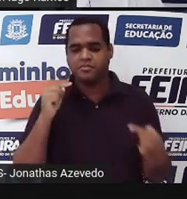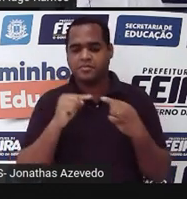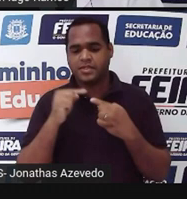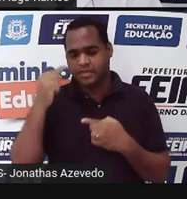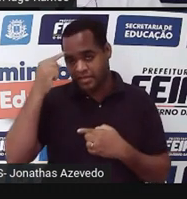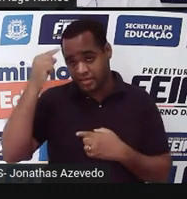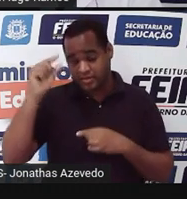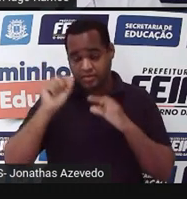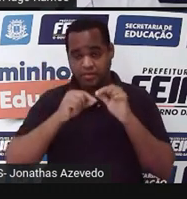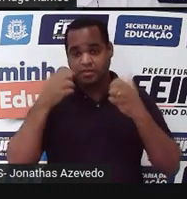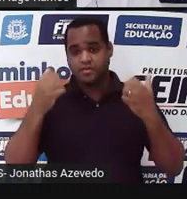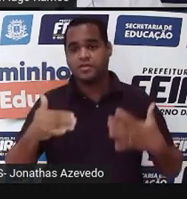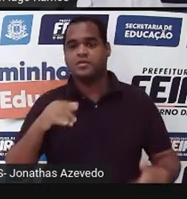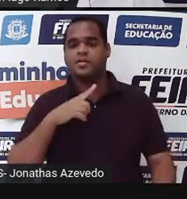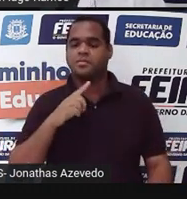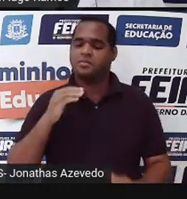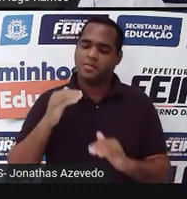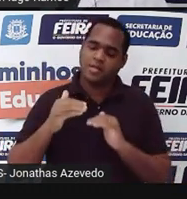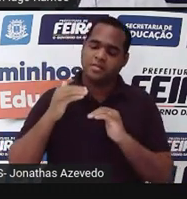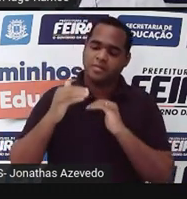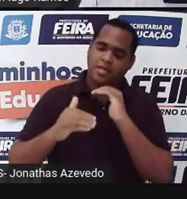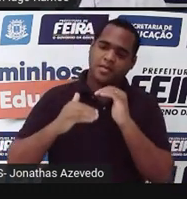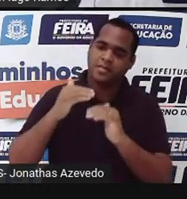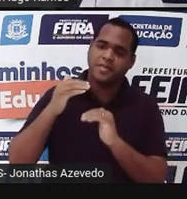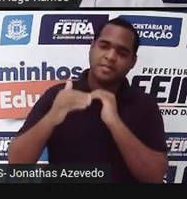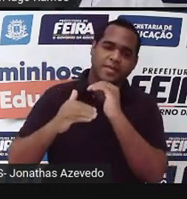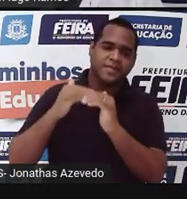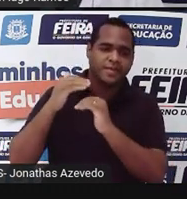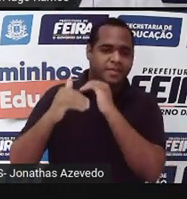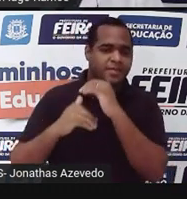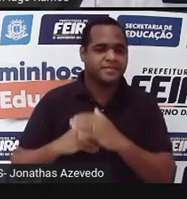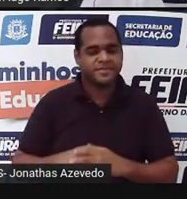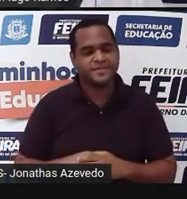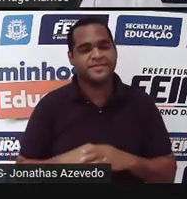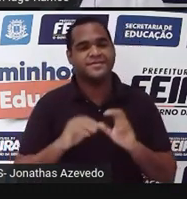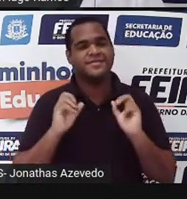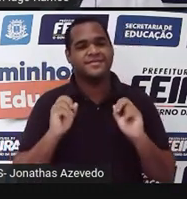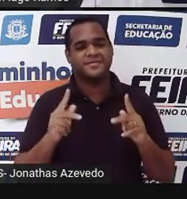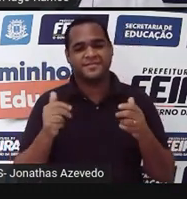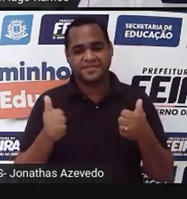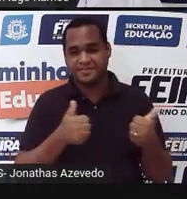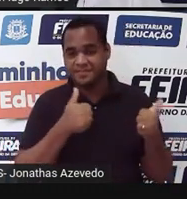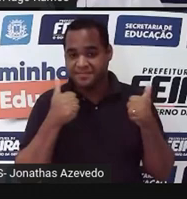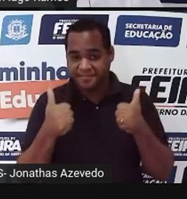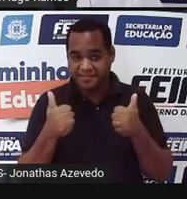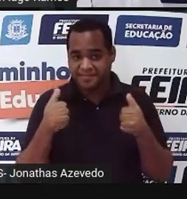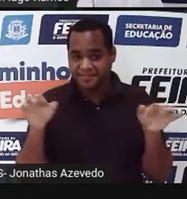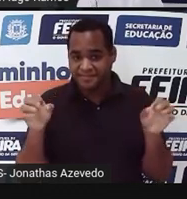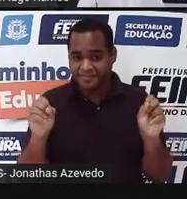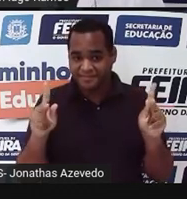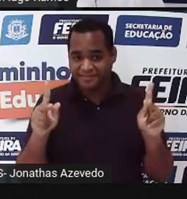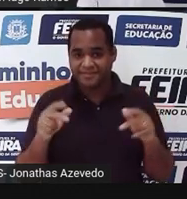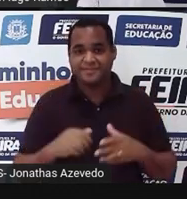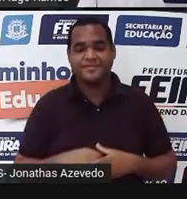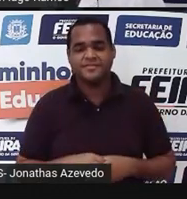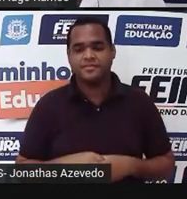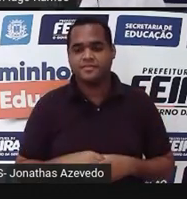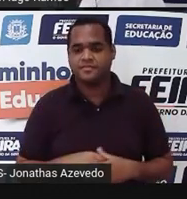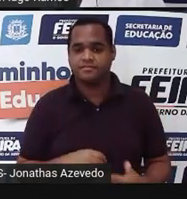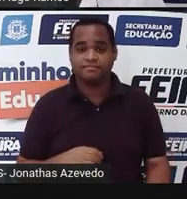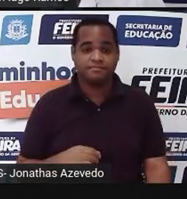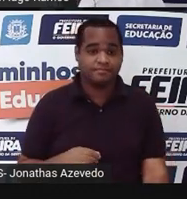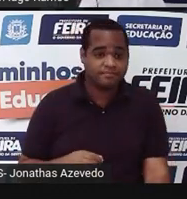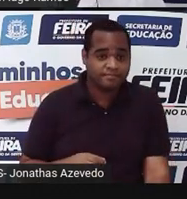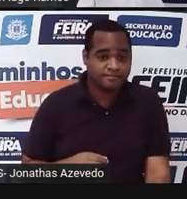percentuais sucessivos. Ok? Bacana? Show de bola. Bom,